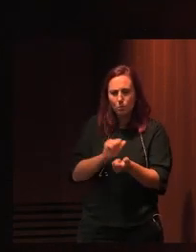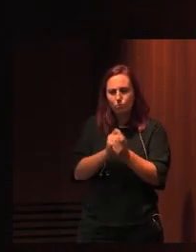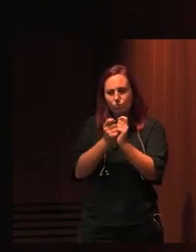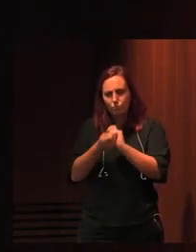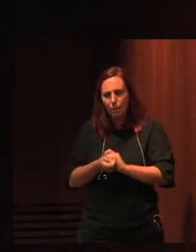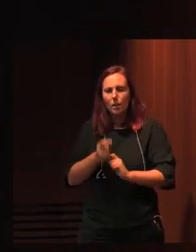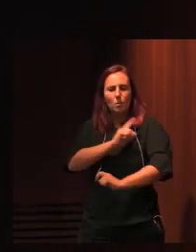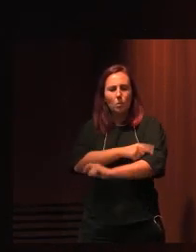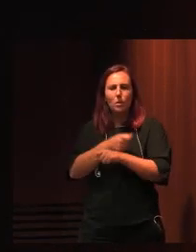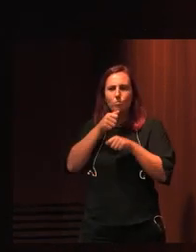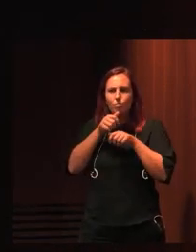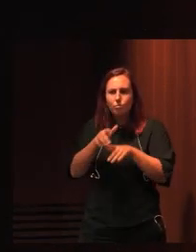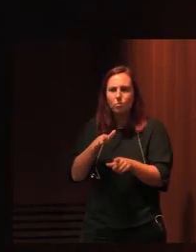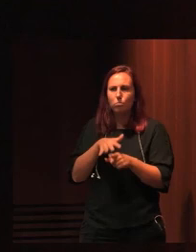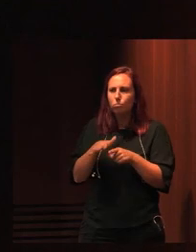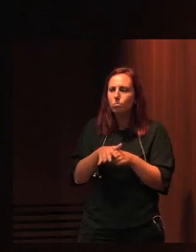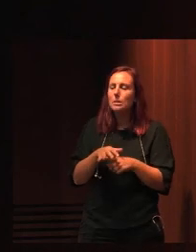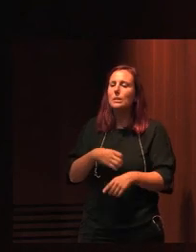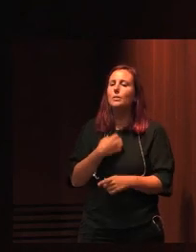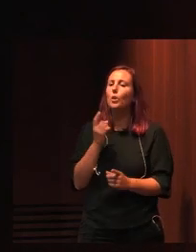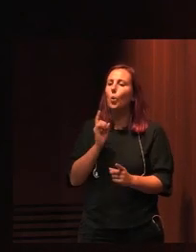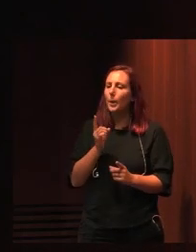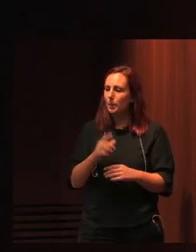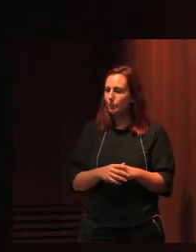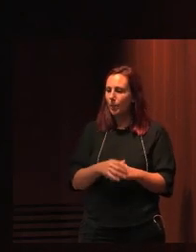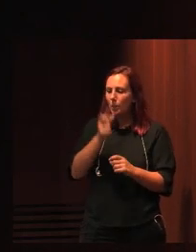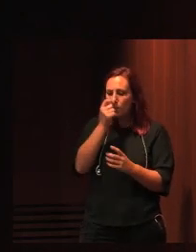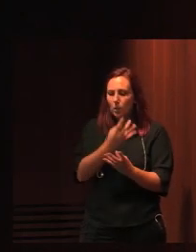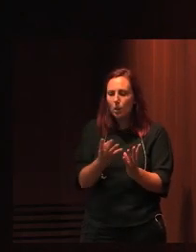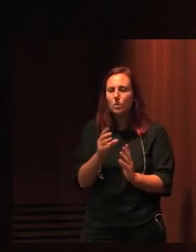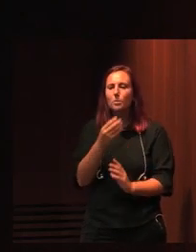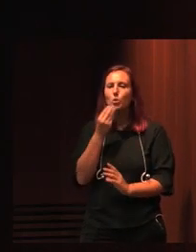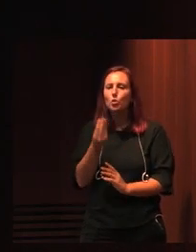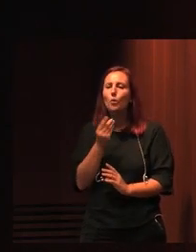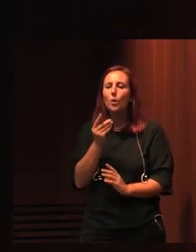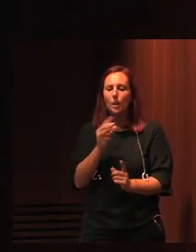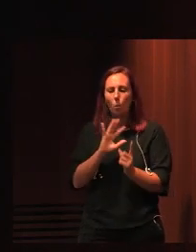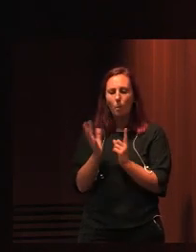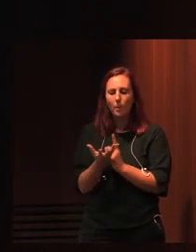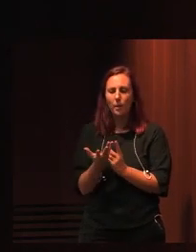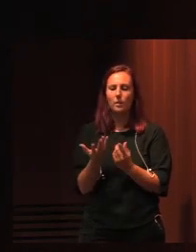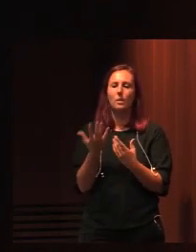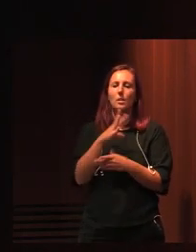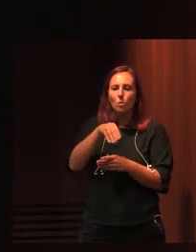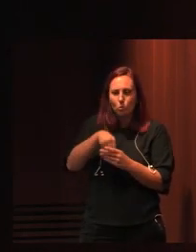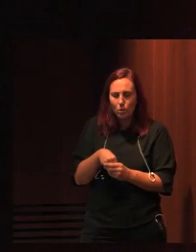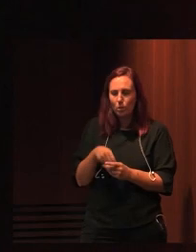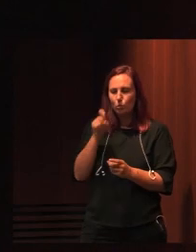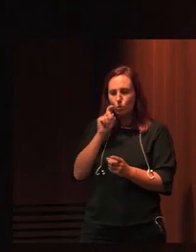e empoderar, o que significa criar para as crianças e os jovens um ambiente inclusivo e seguro,